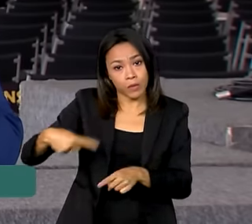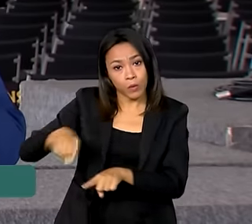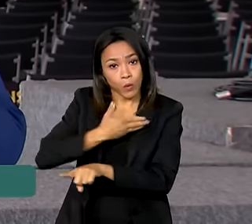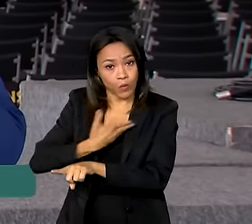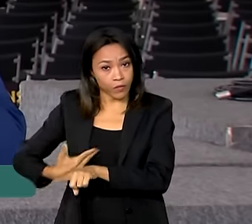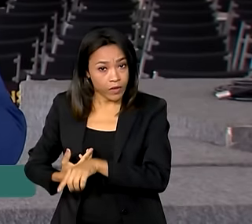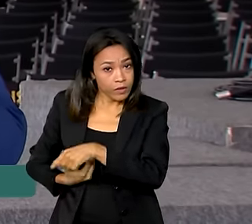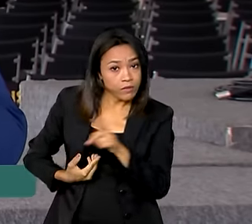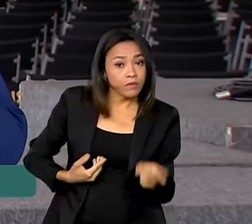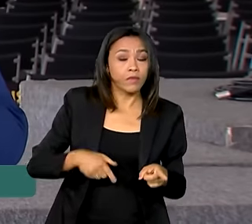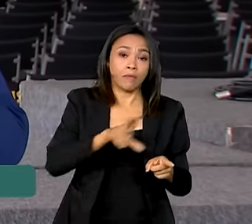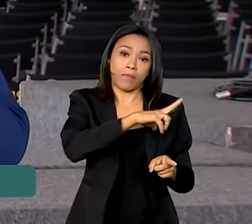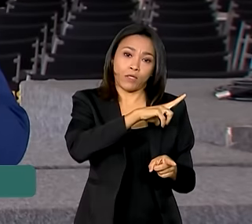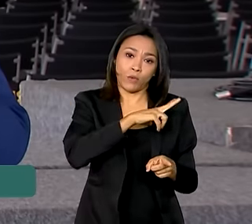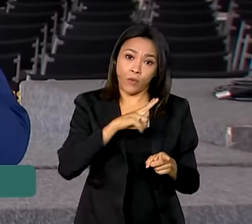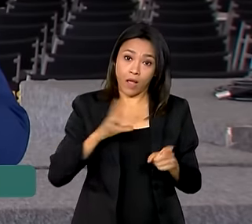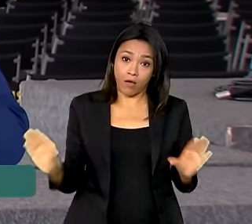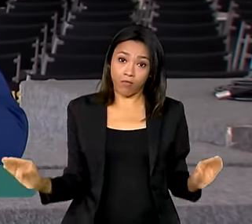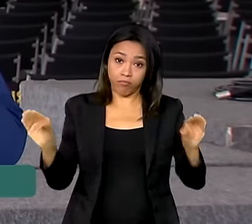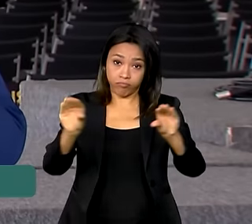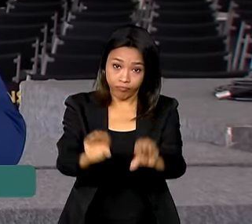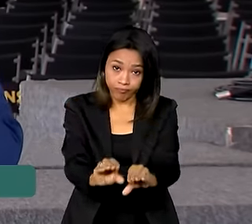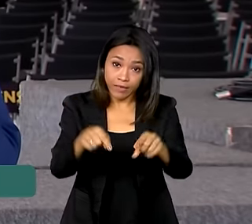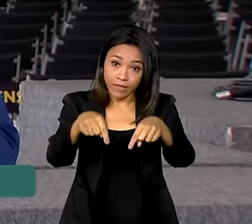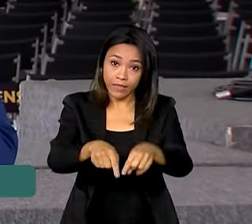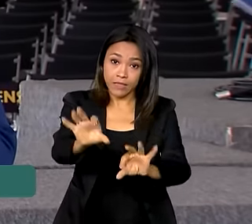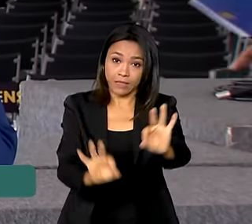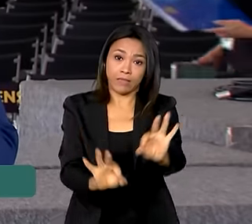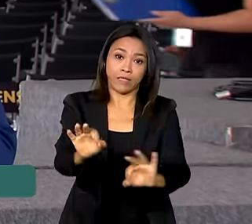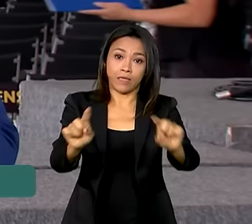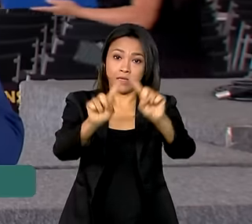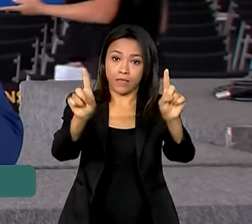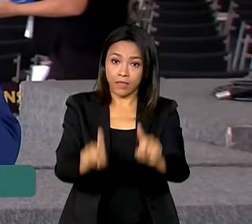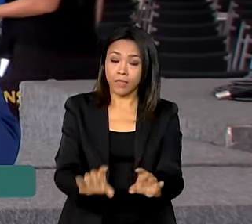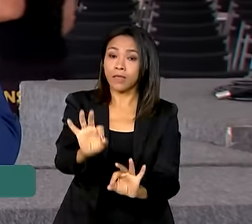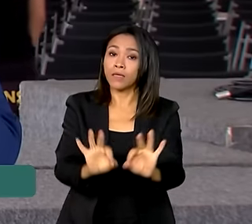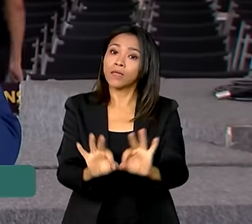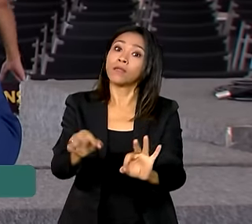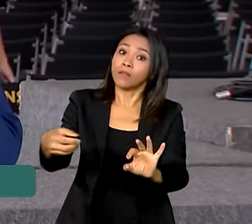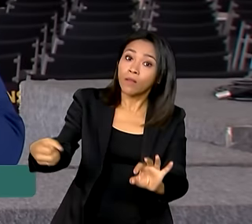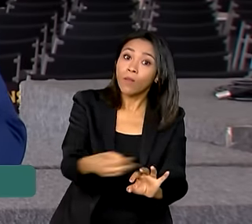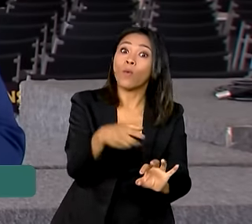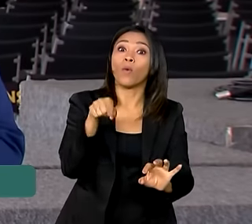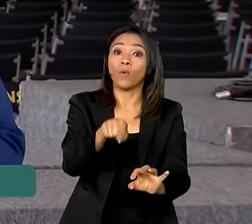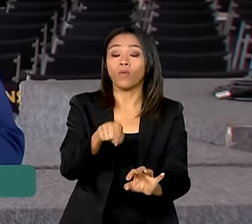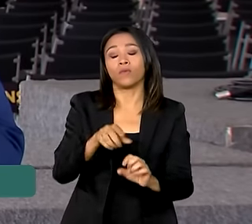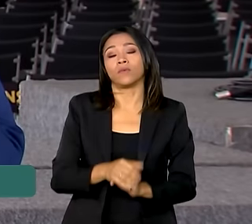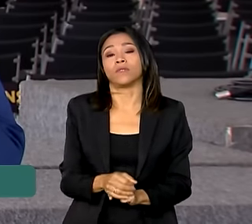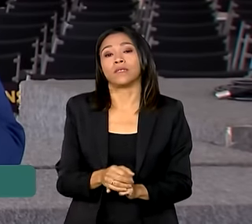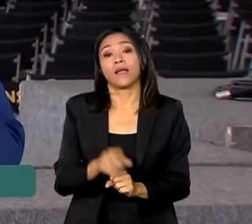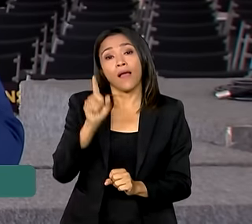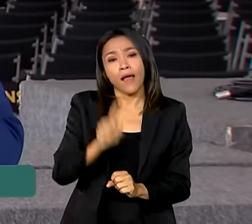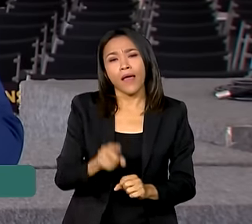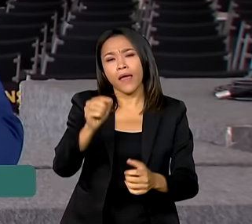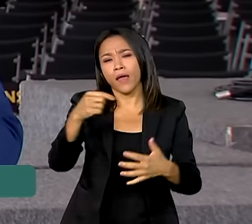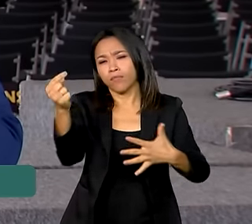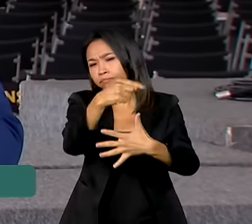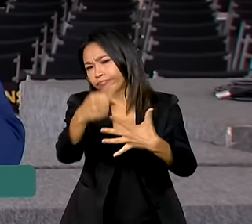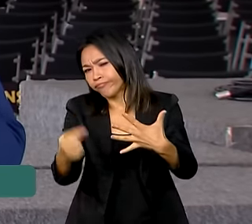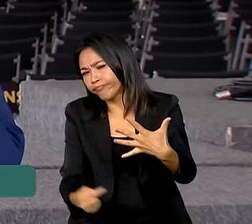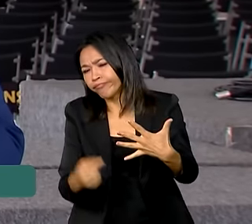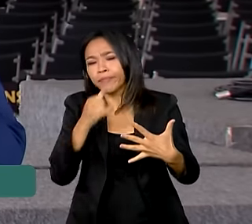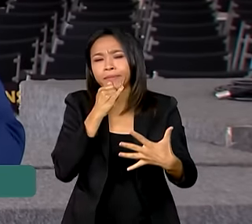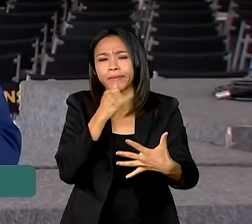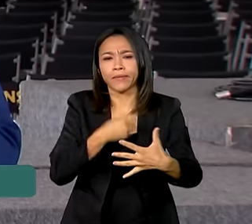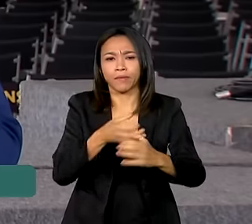vão ocorrer nesse projeto, nesse plano do Nova Indústria Brasil Missão 3. São ações em áreas como, por exemplo,